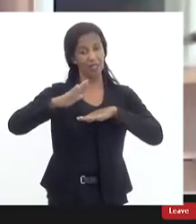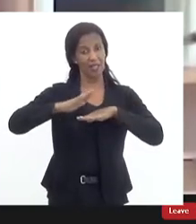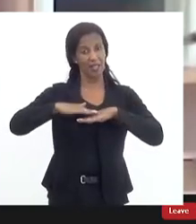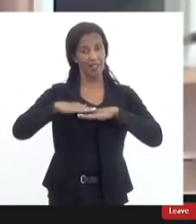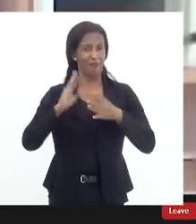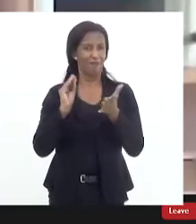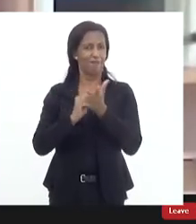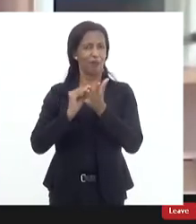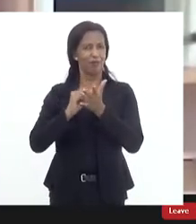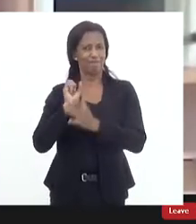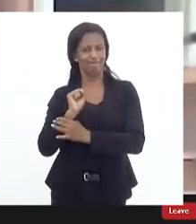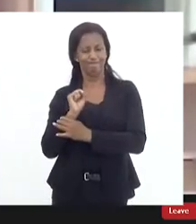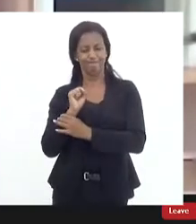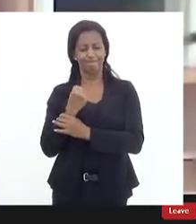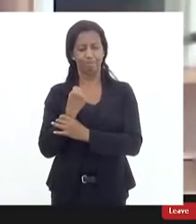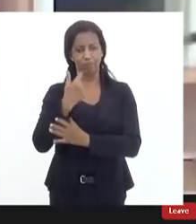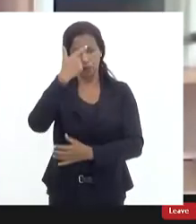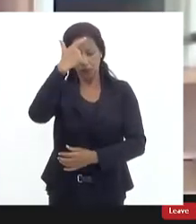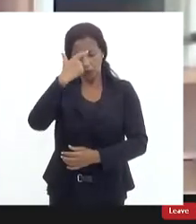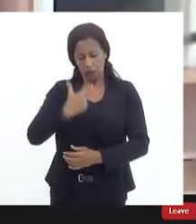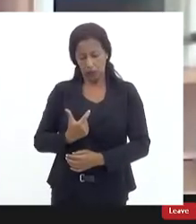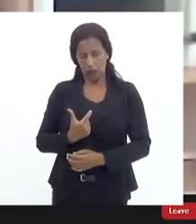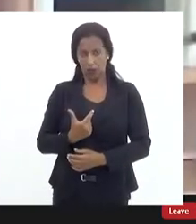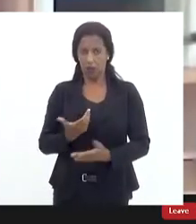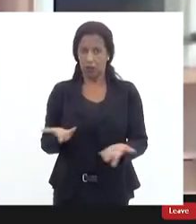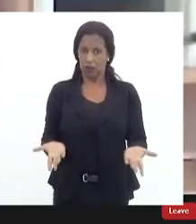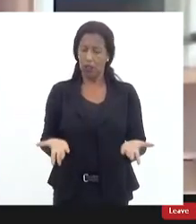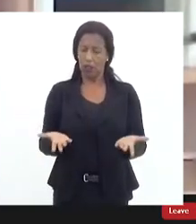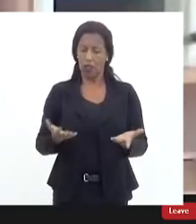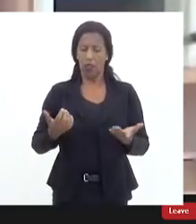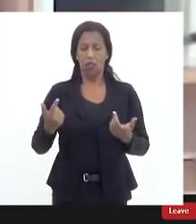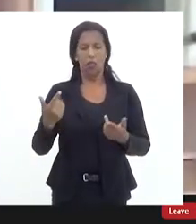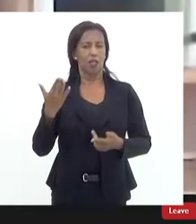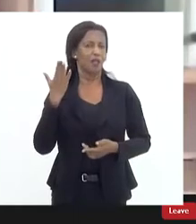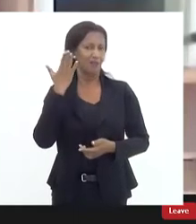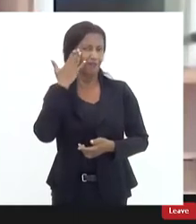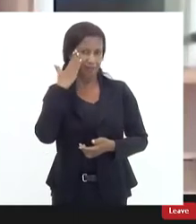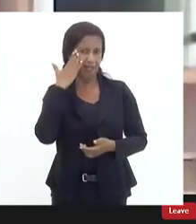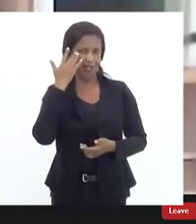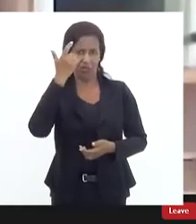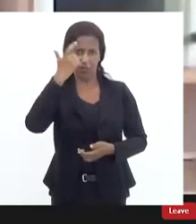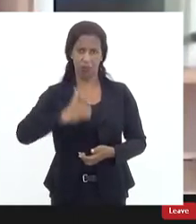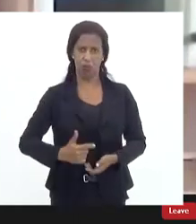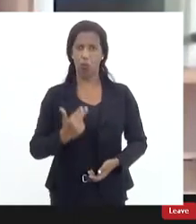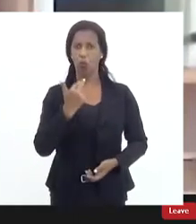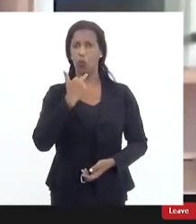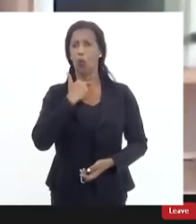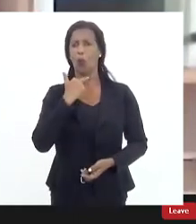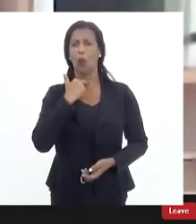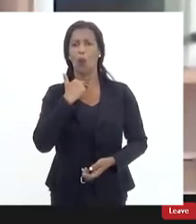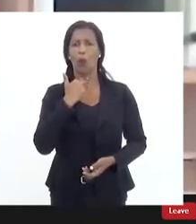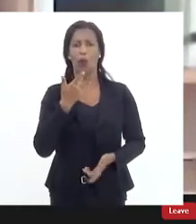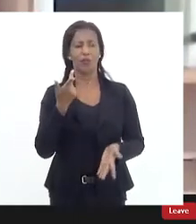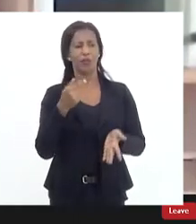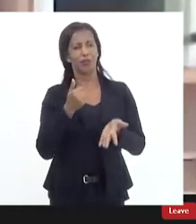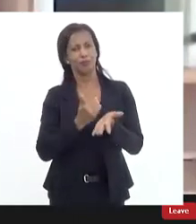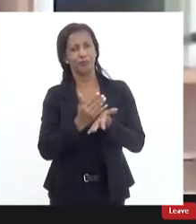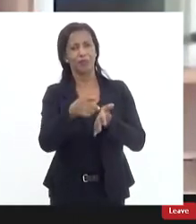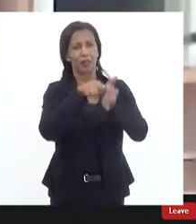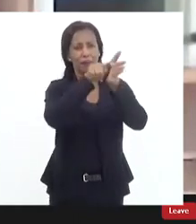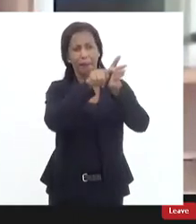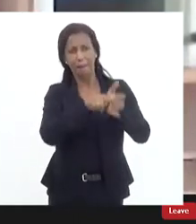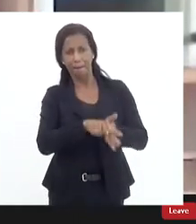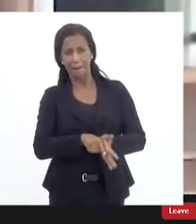insegurança absolutamente justificada que o denunciante tem não pode inaugurar uma investigação com